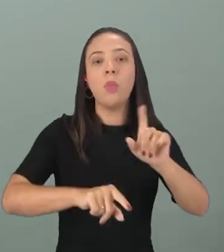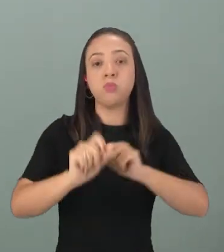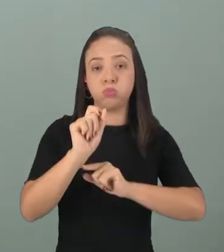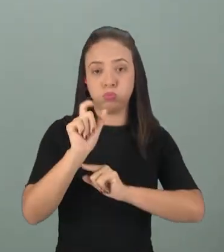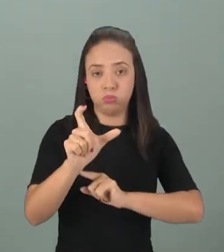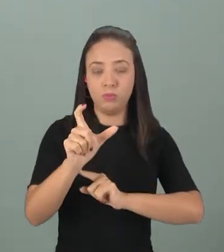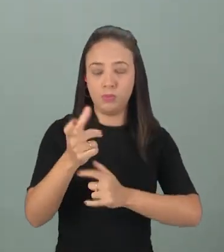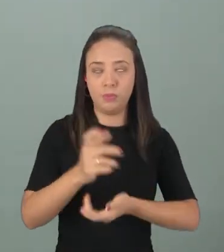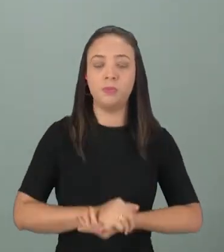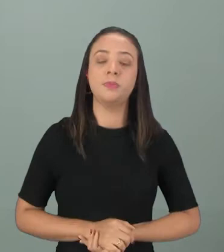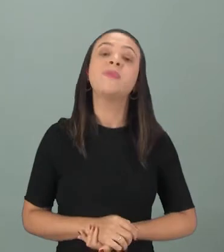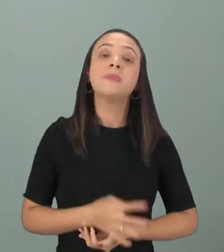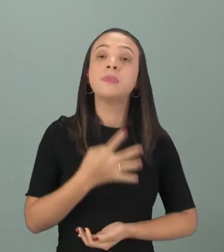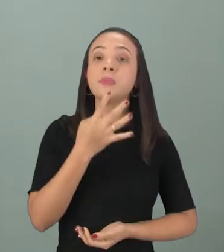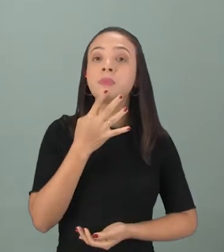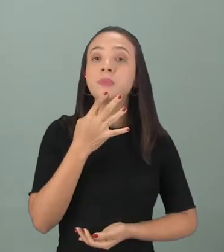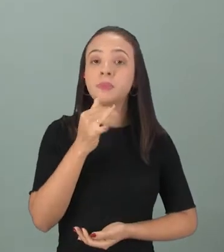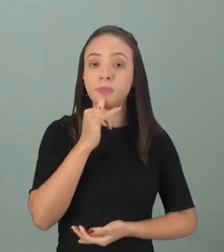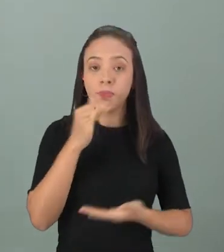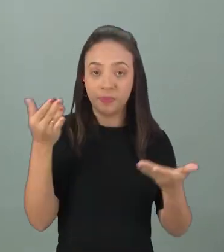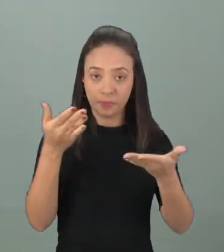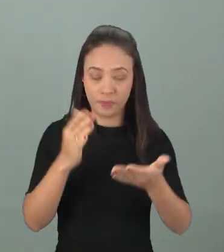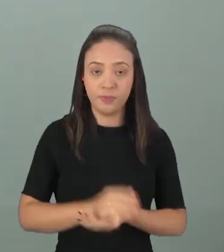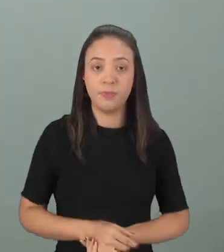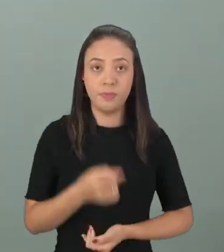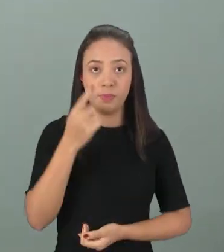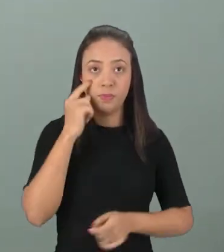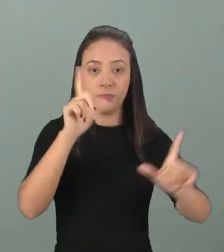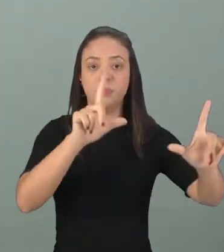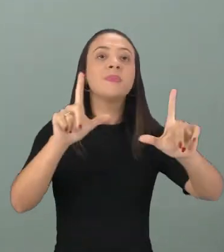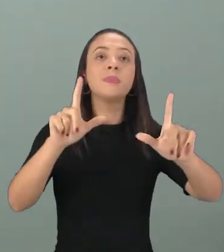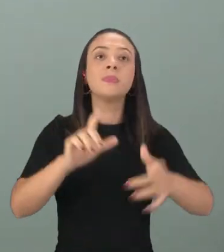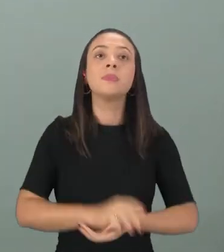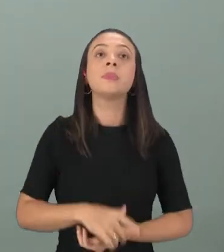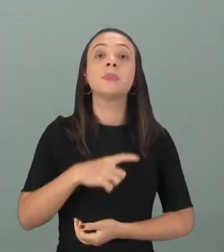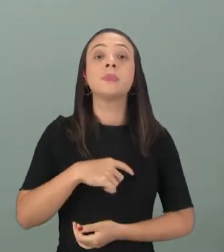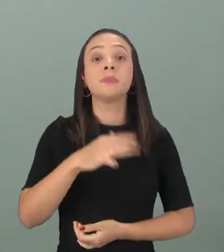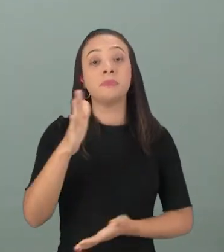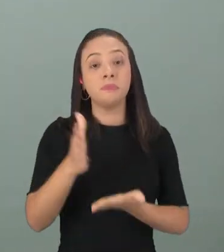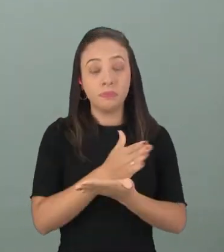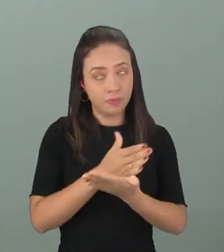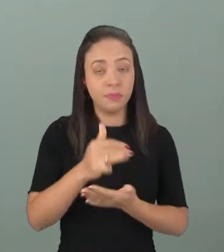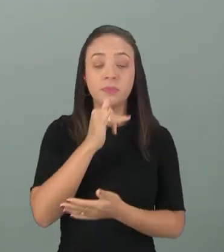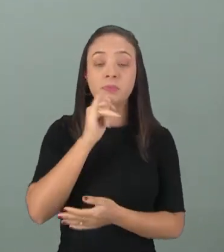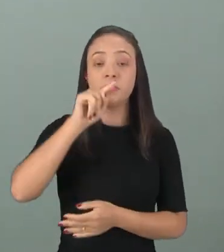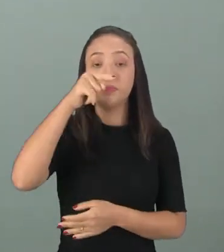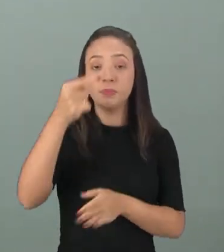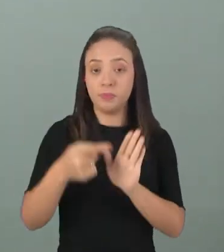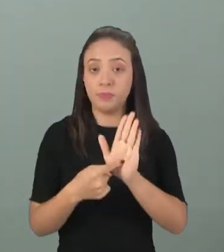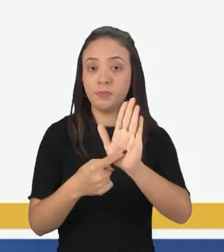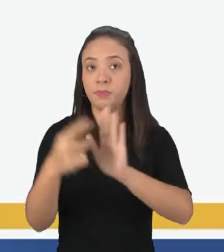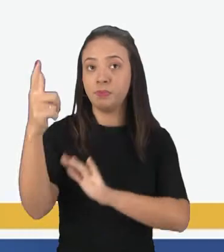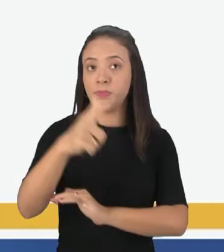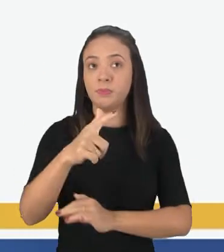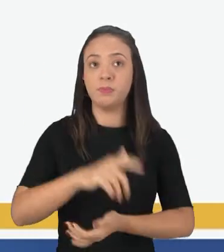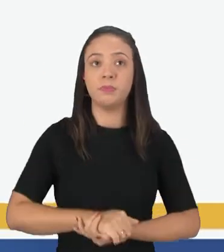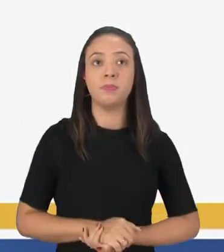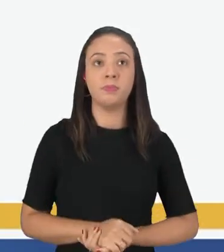ok? Vamos ver um exemplo aí. Acompanha comigo na tela um quadro, para a gente poder ver alguns exemplos aí. Depois eu volto com você. Vamos lá.